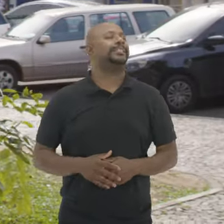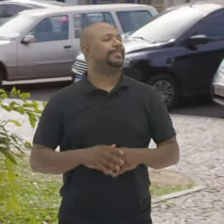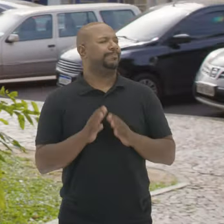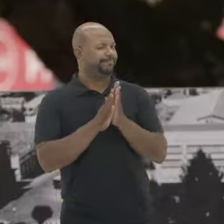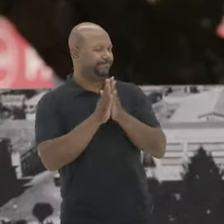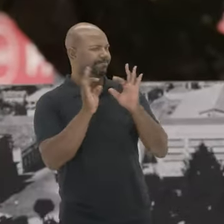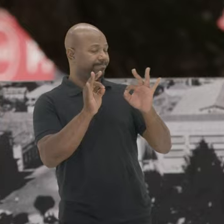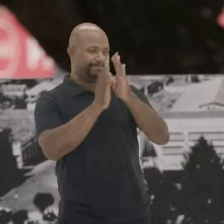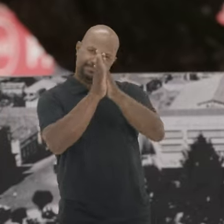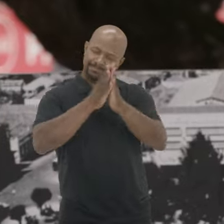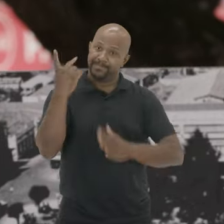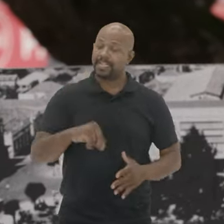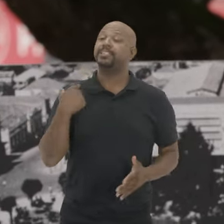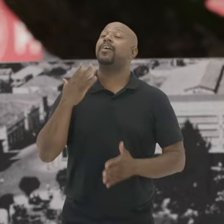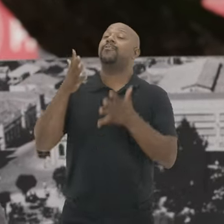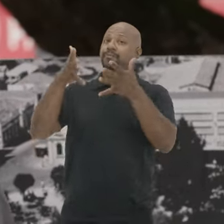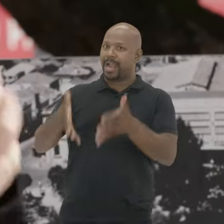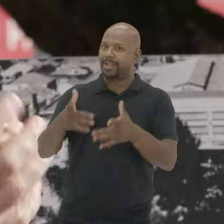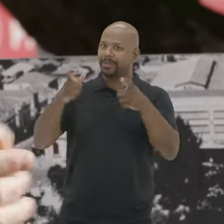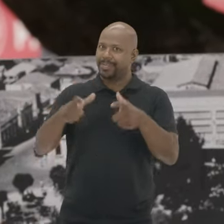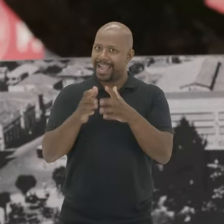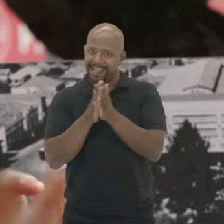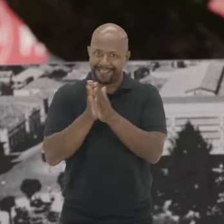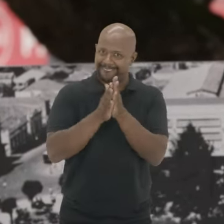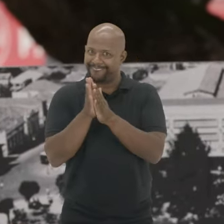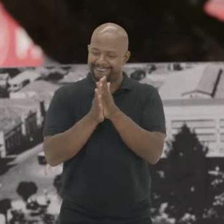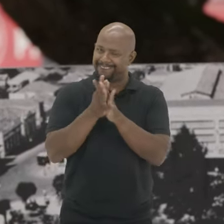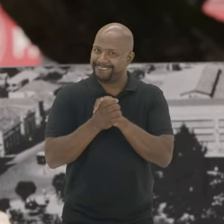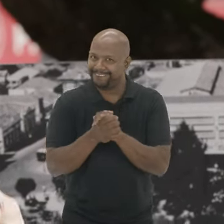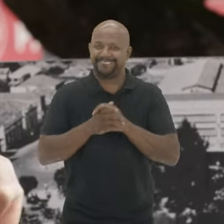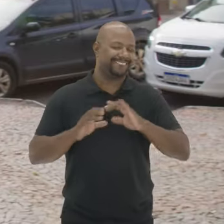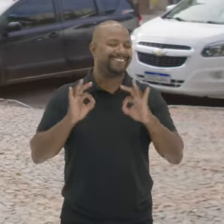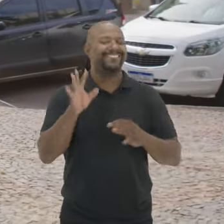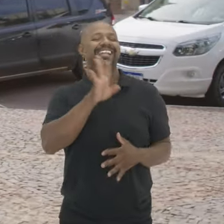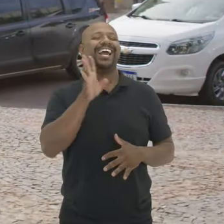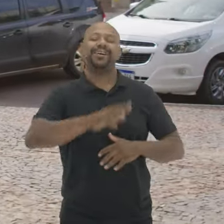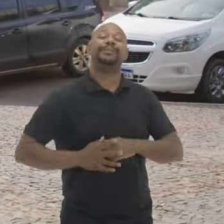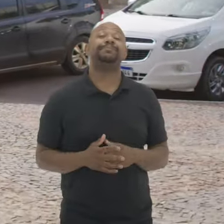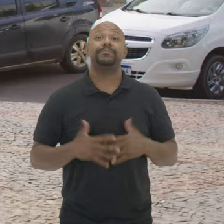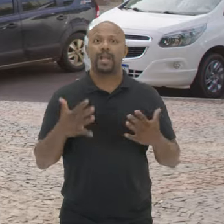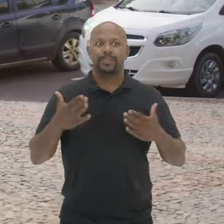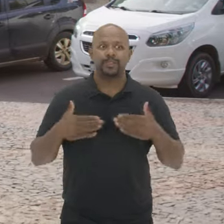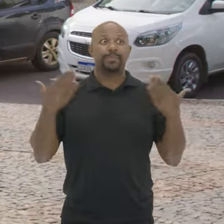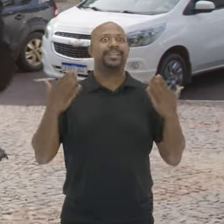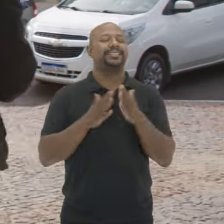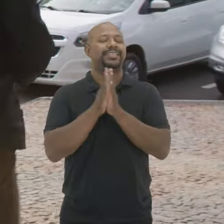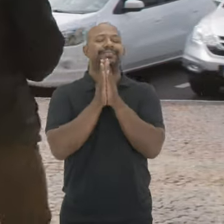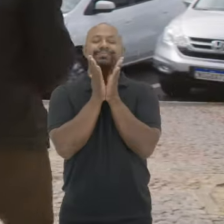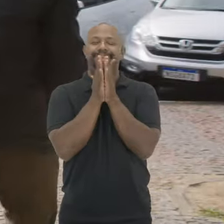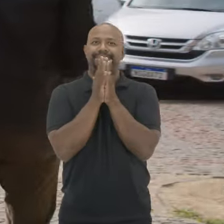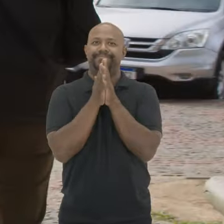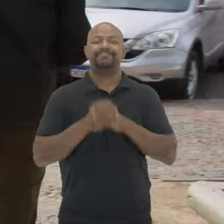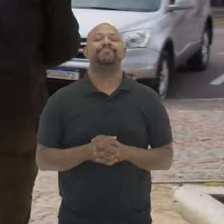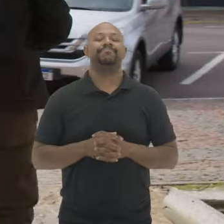Daniel esfrega as mãos A gente vai Para um lugar Tchan tchan tchan tchan Que legal Olha a surpresa